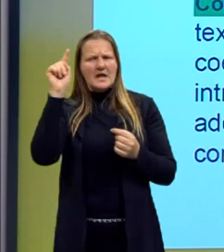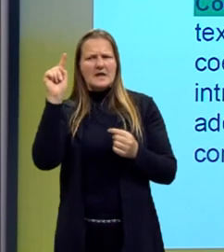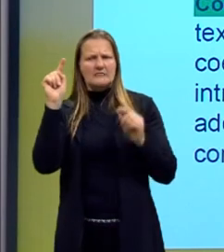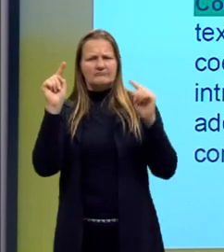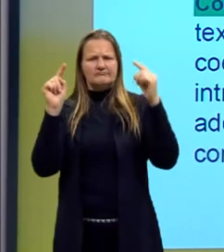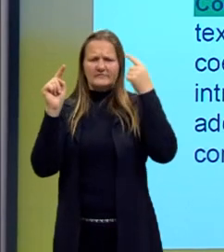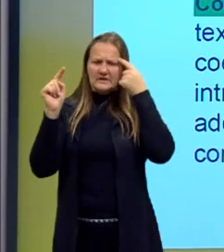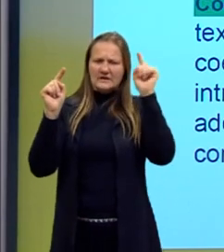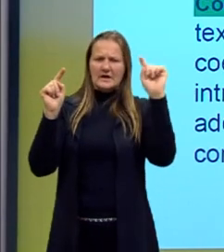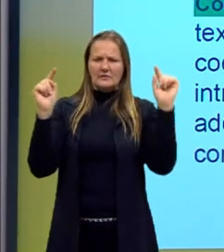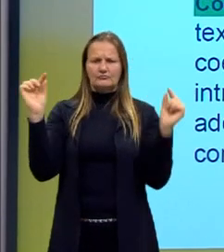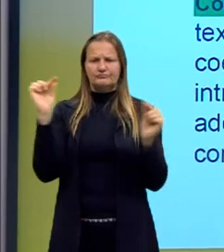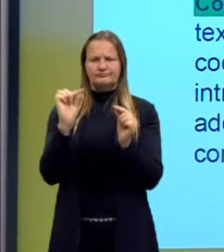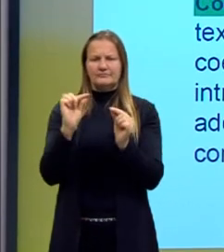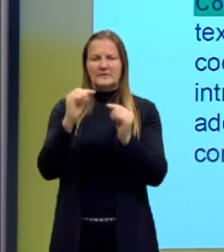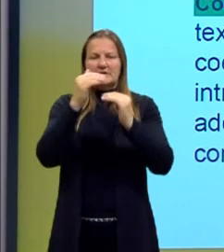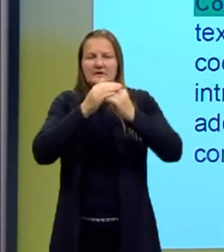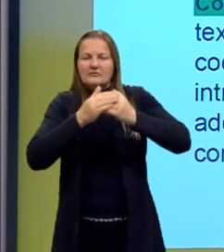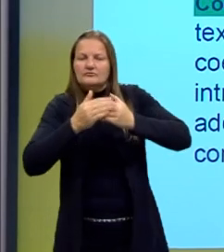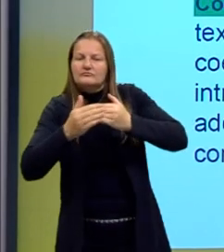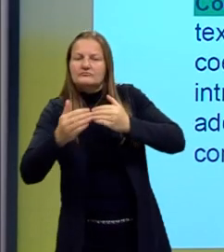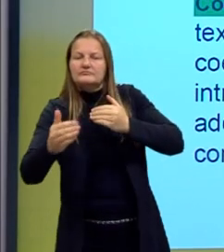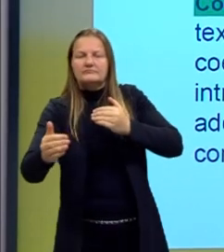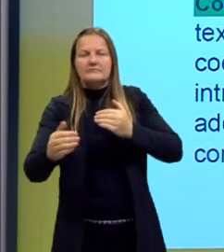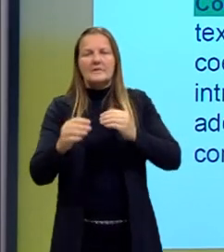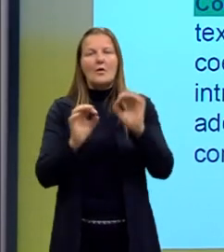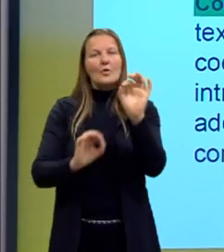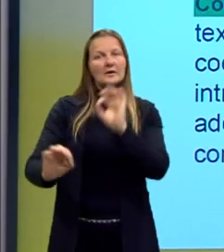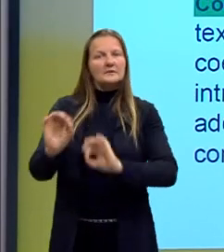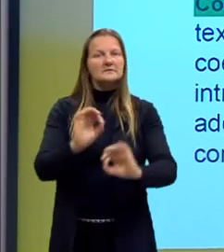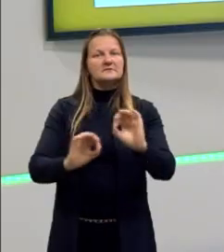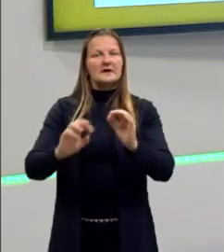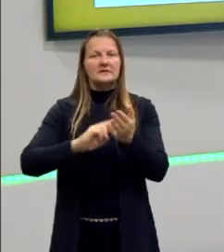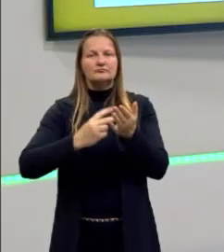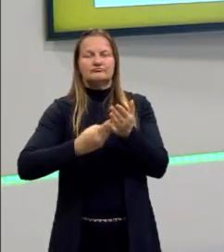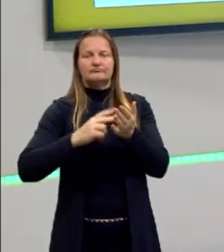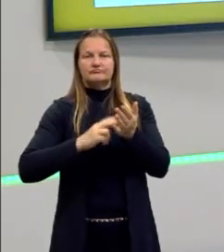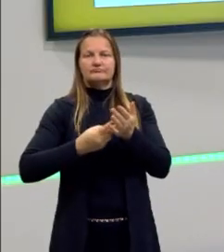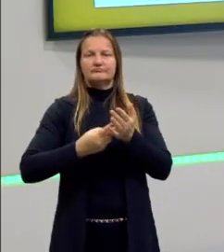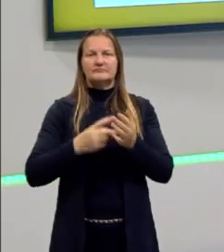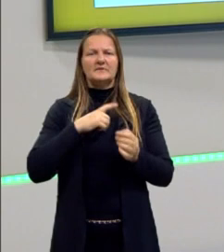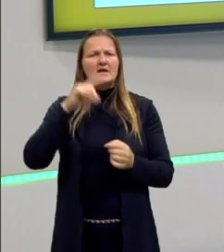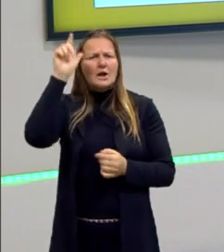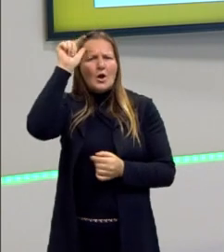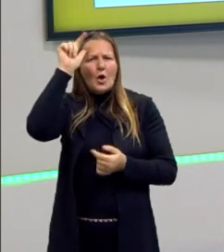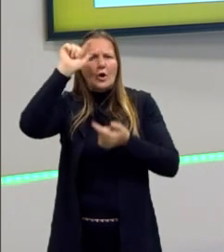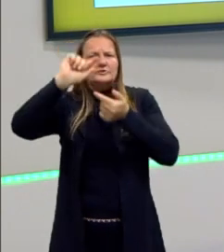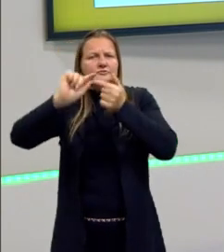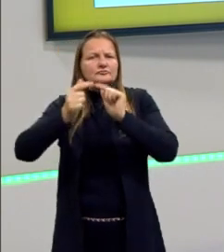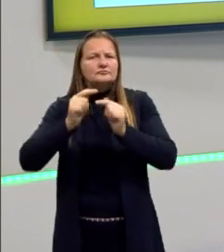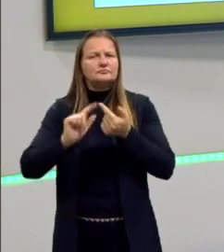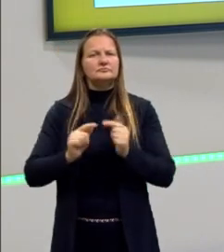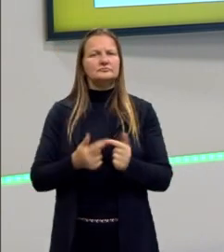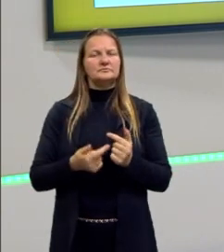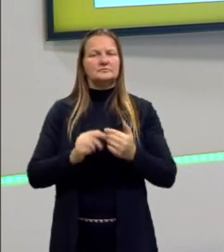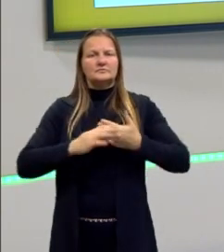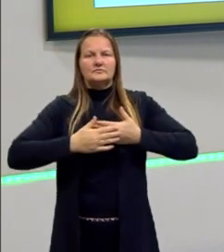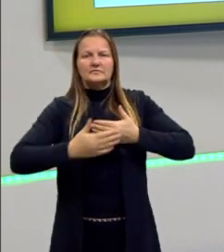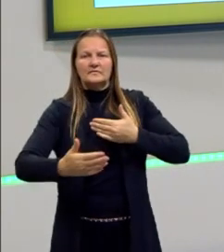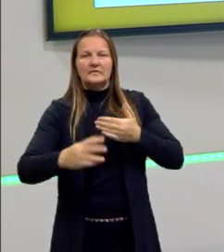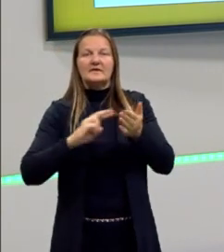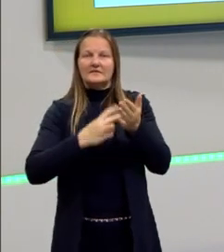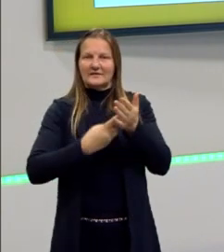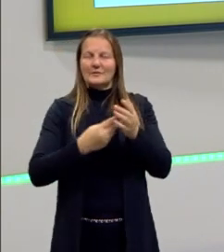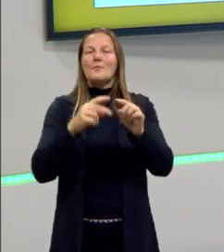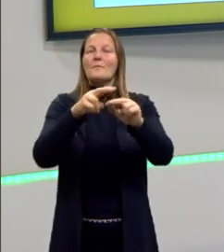Ela tem essa sequência? Essa sequência de significado? Ela tem essa lógica de significado? É disso que